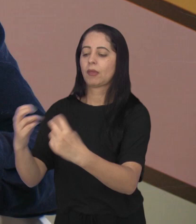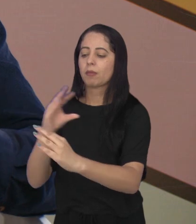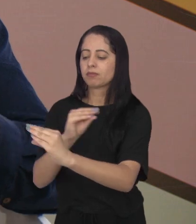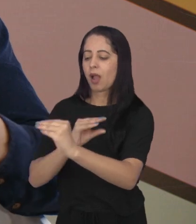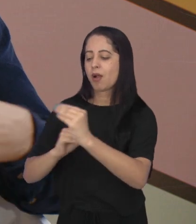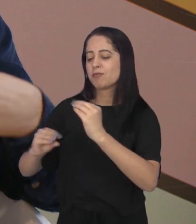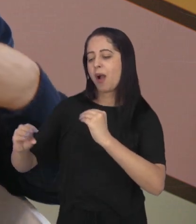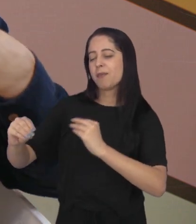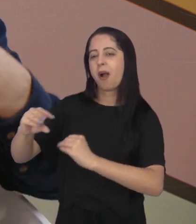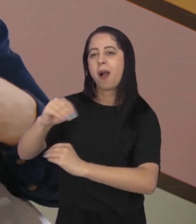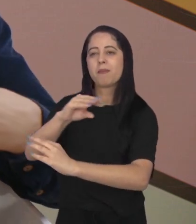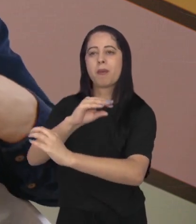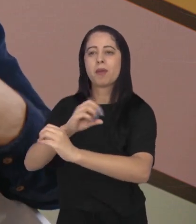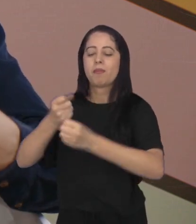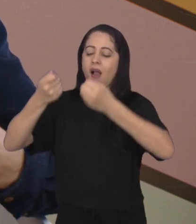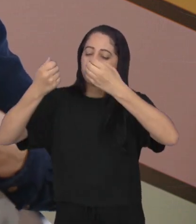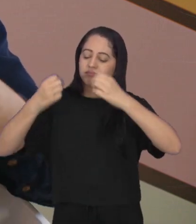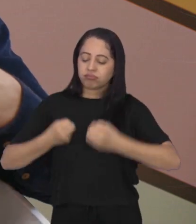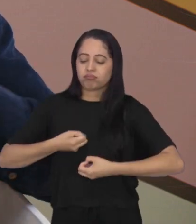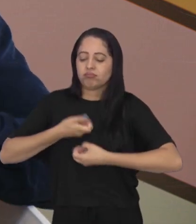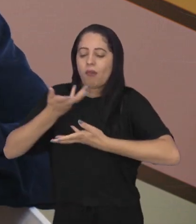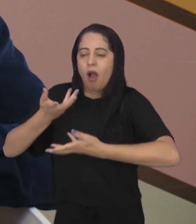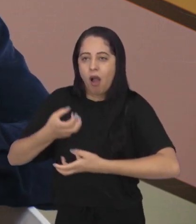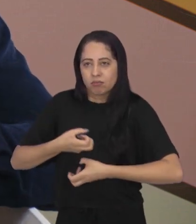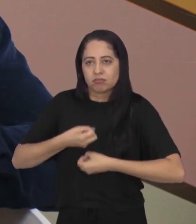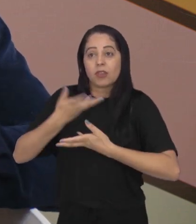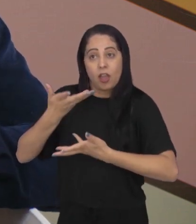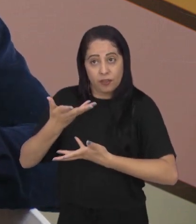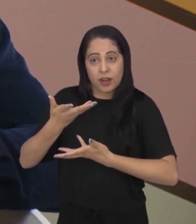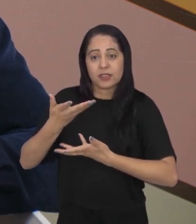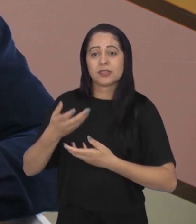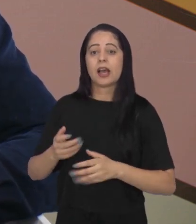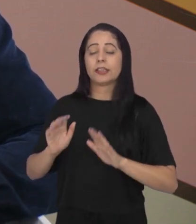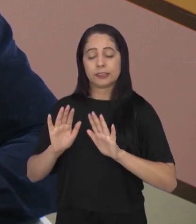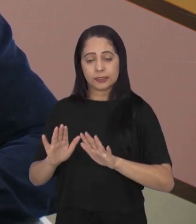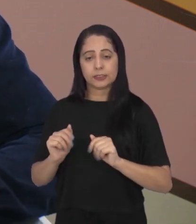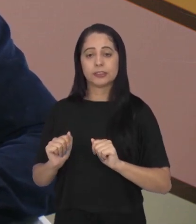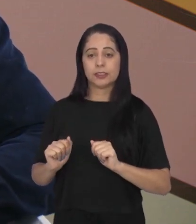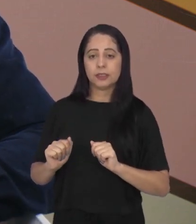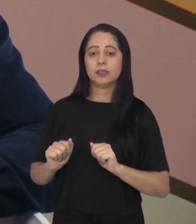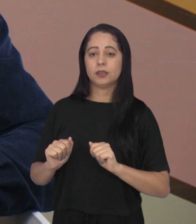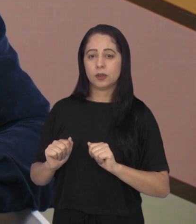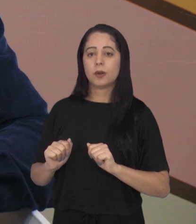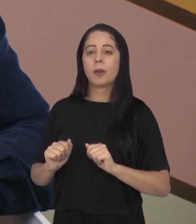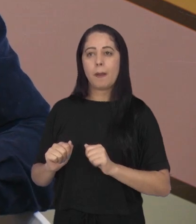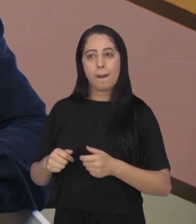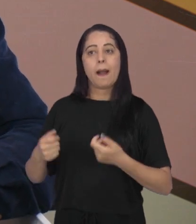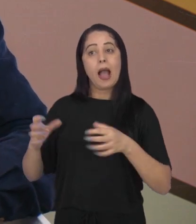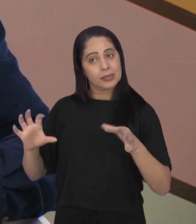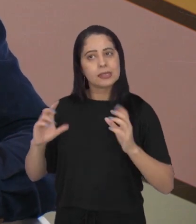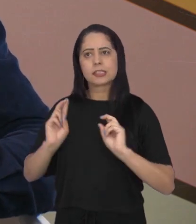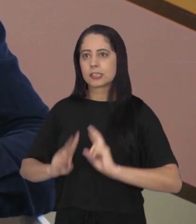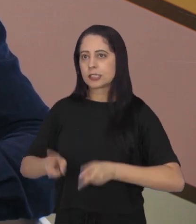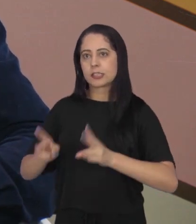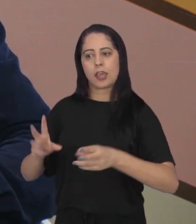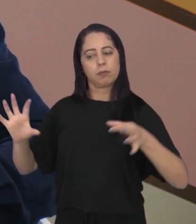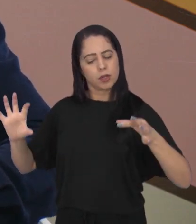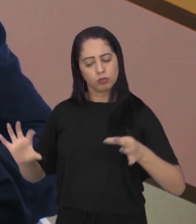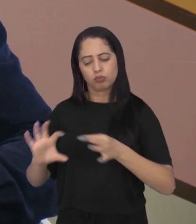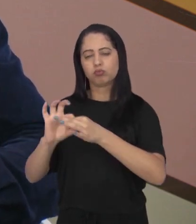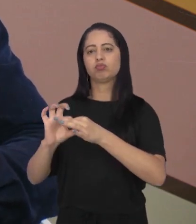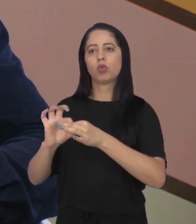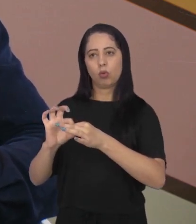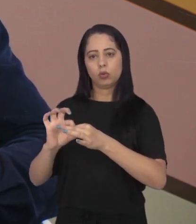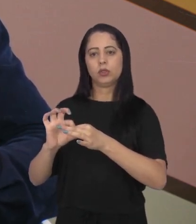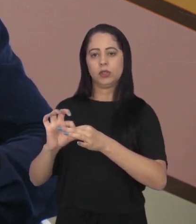a também botar um pouco para fora tudo aquilo que estava ali dentro. Então sim, a gente trabalha de uma forma muito unida,